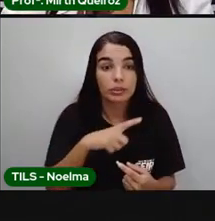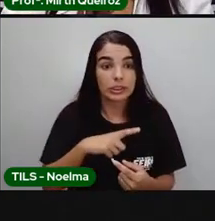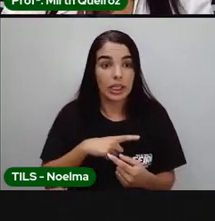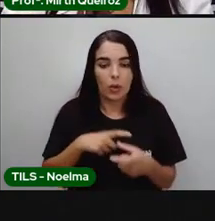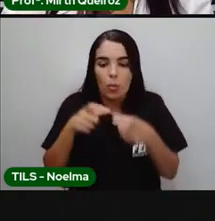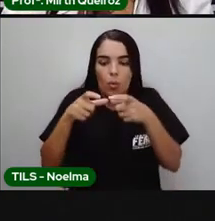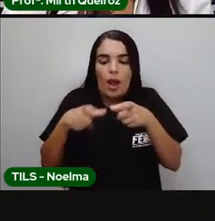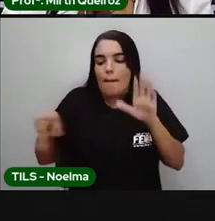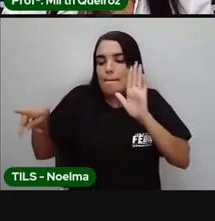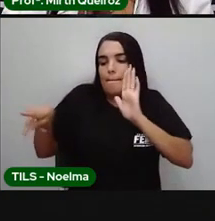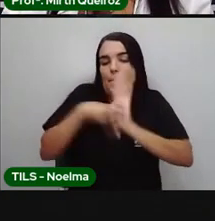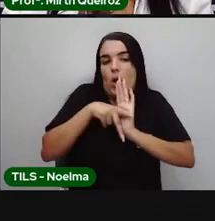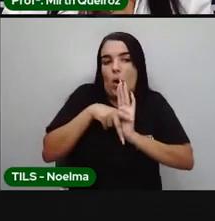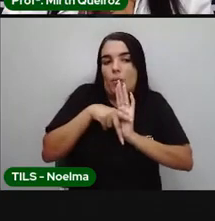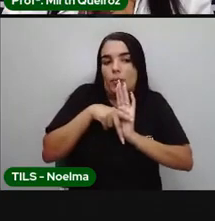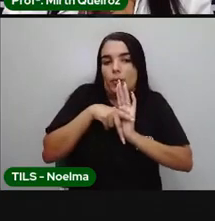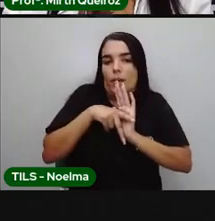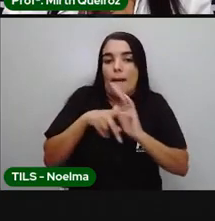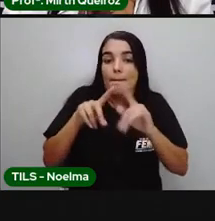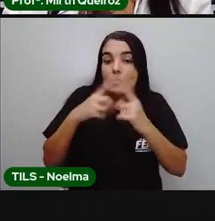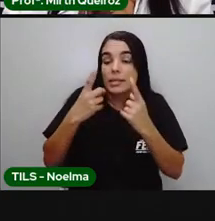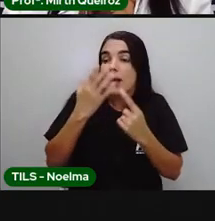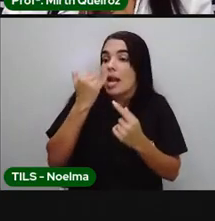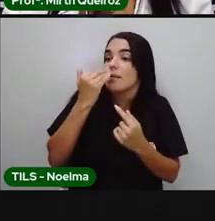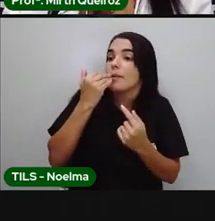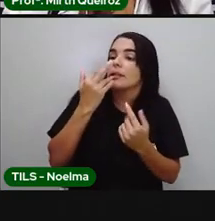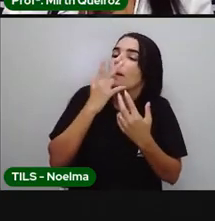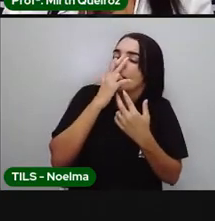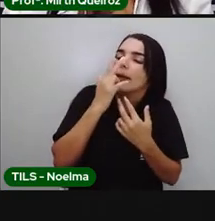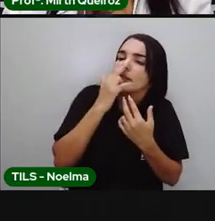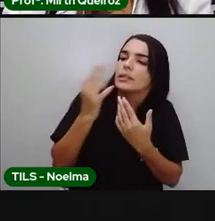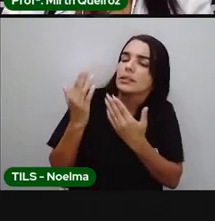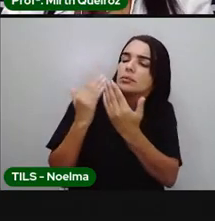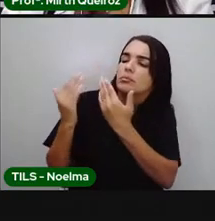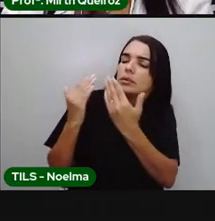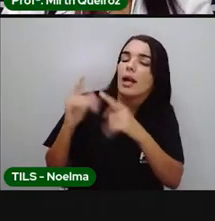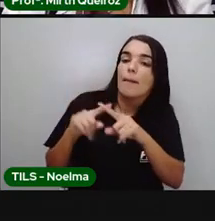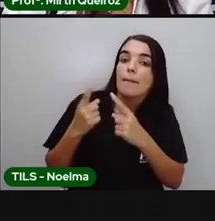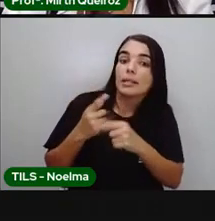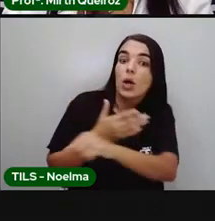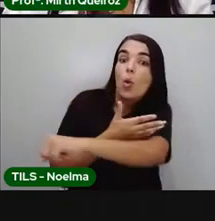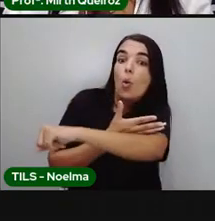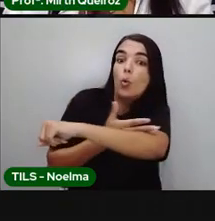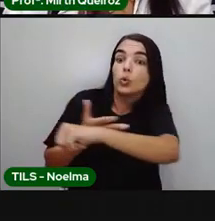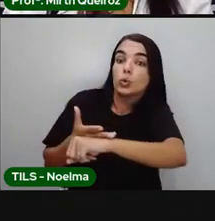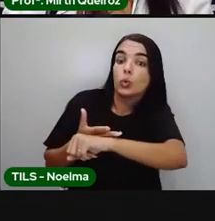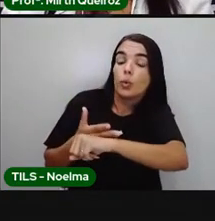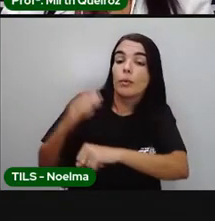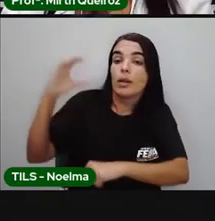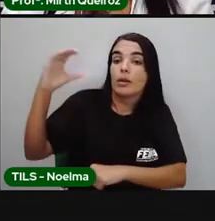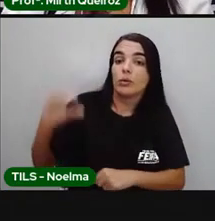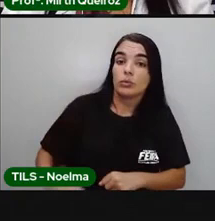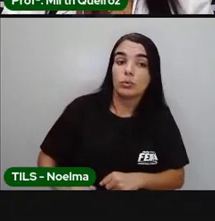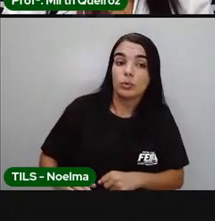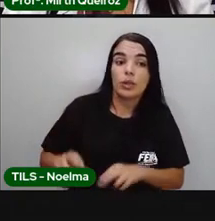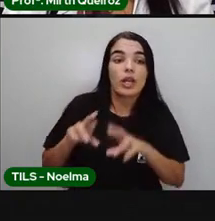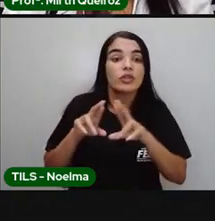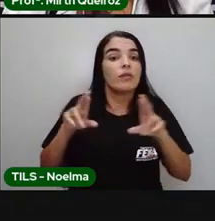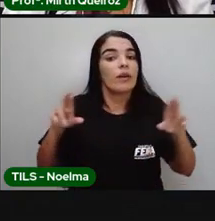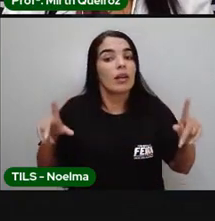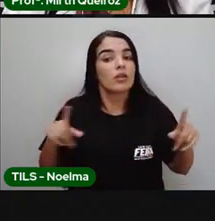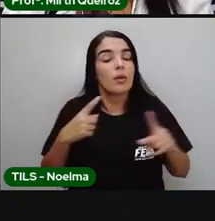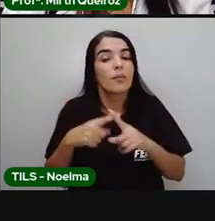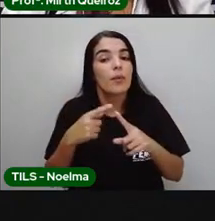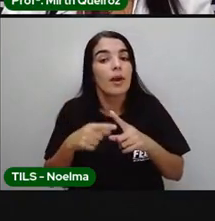nicho. Mesmo tendo hábitos alimentares semelhantes, revelam costumes reprodutivos diferentes e saem à